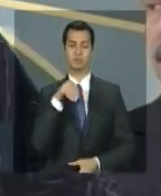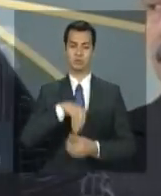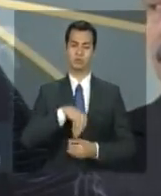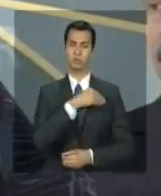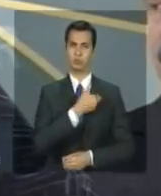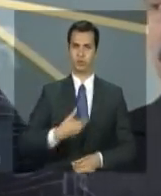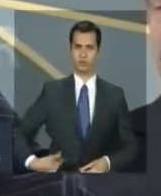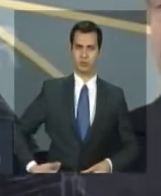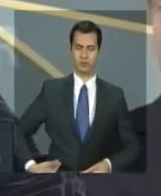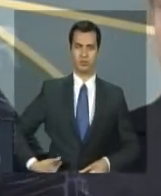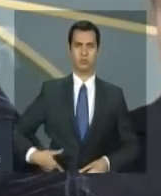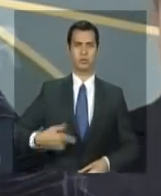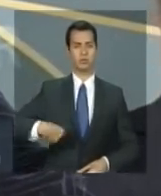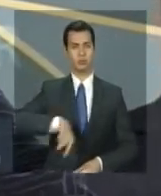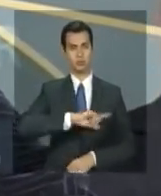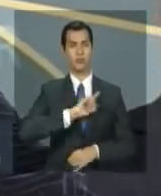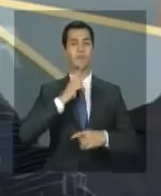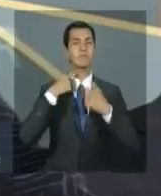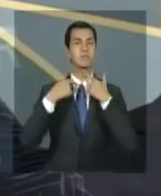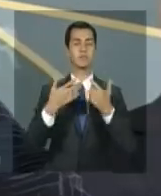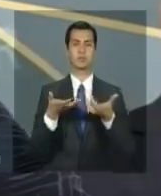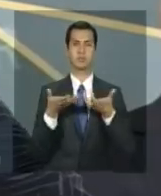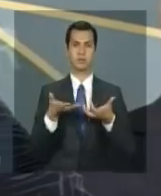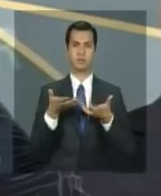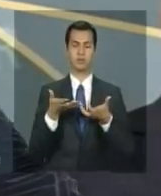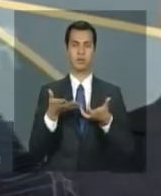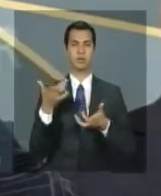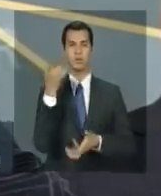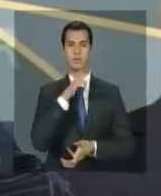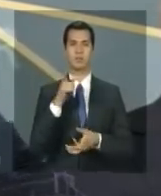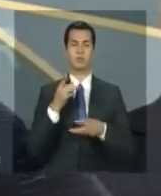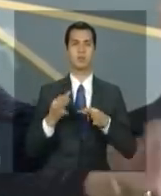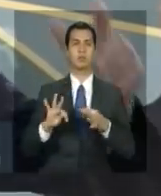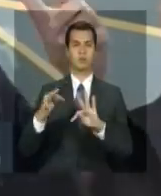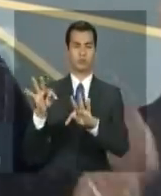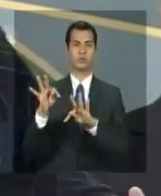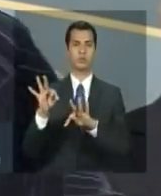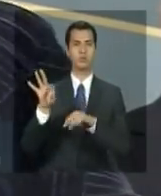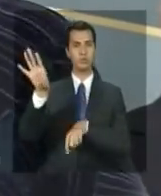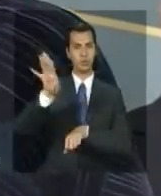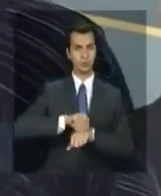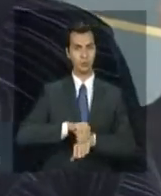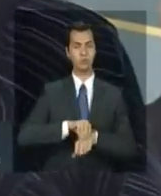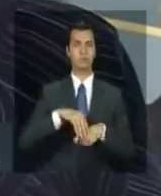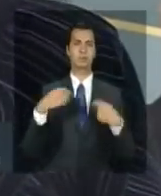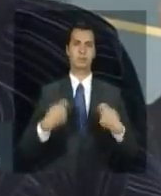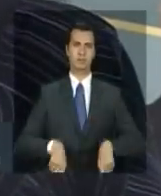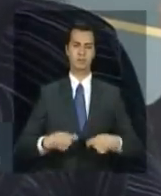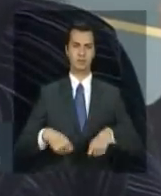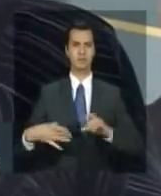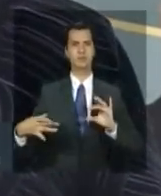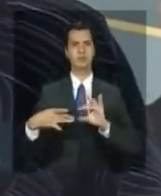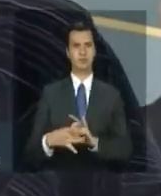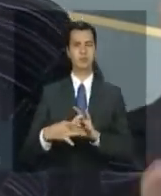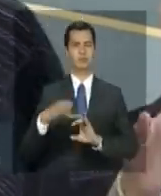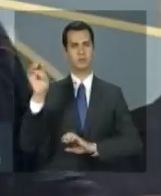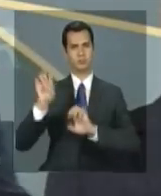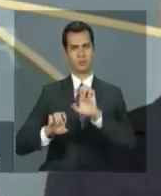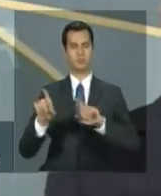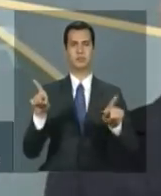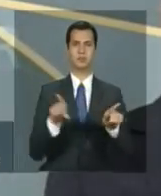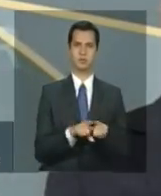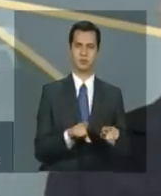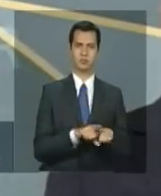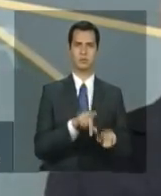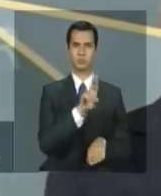governo quando a gente busca forçar a absorção de tecnologia exige essa parceria e